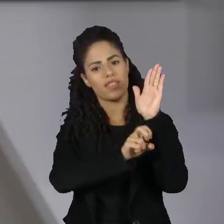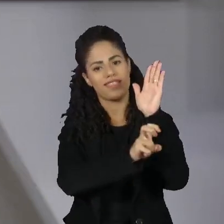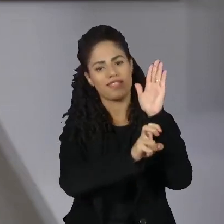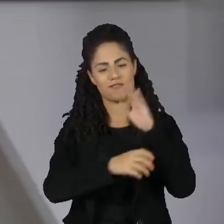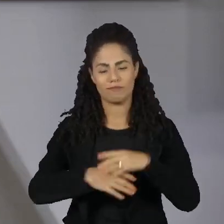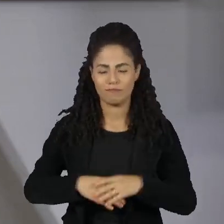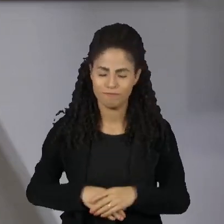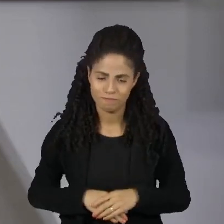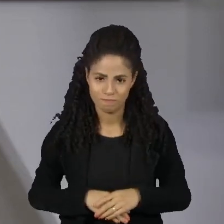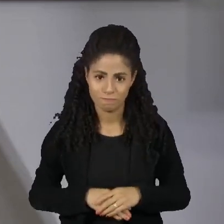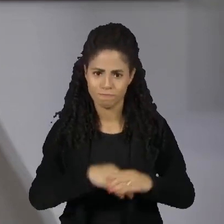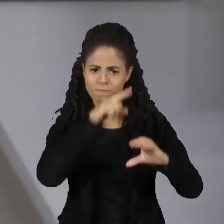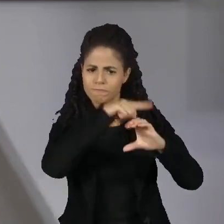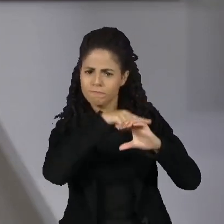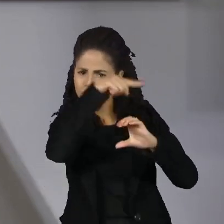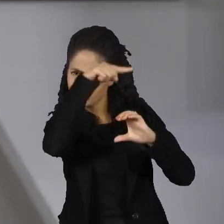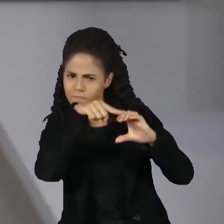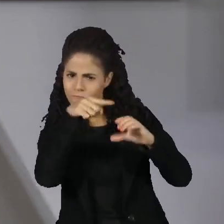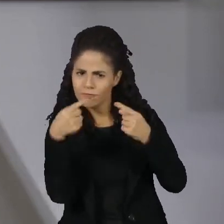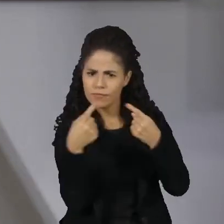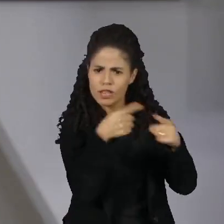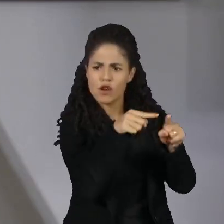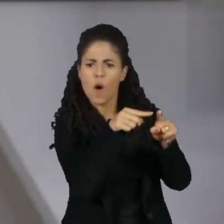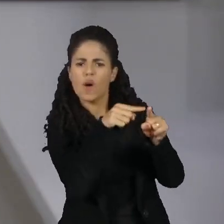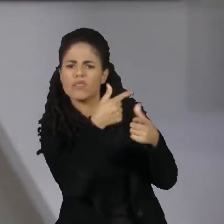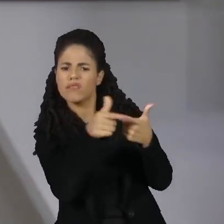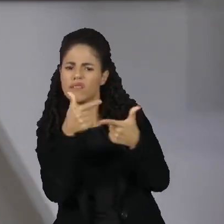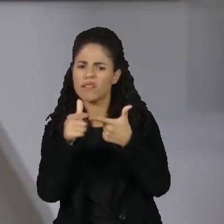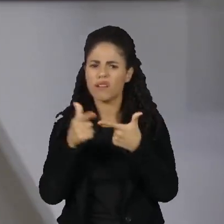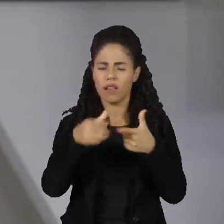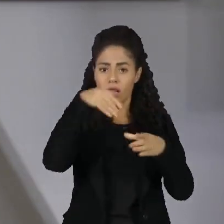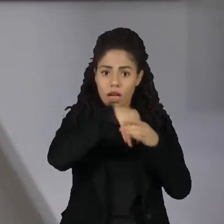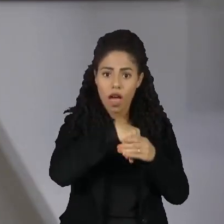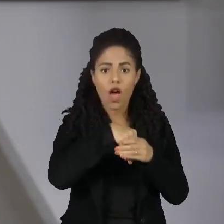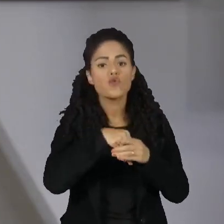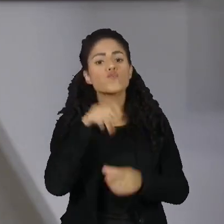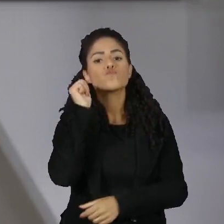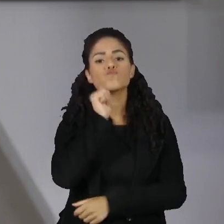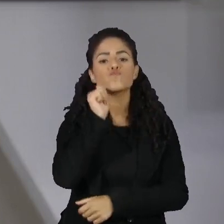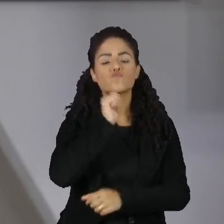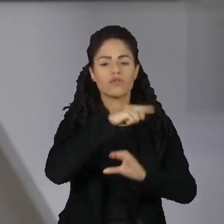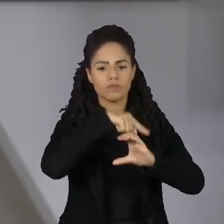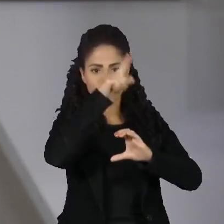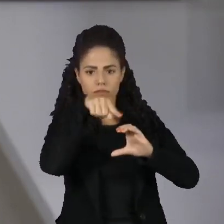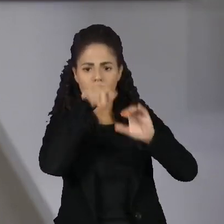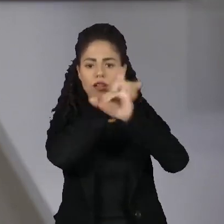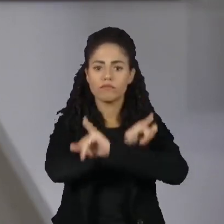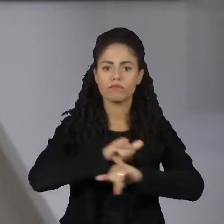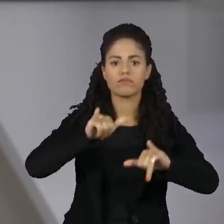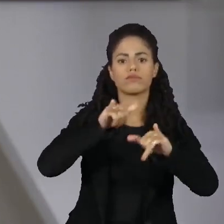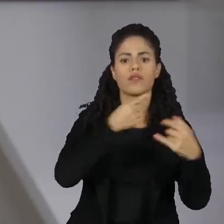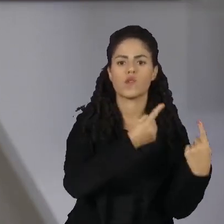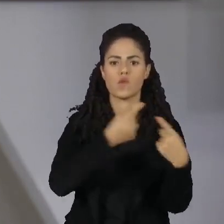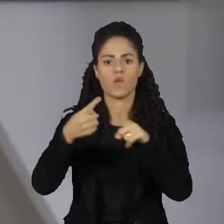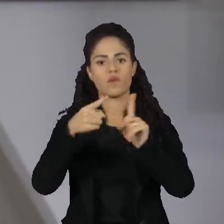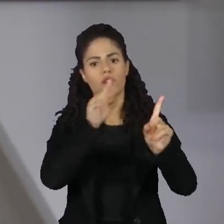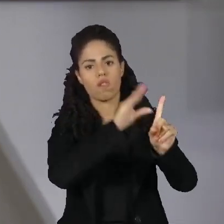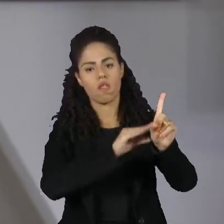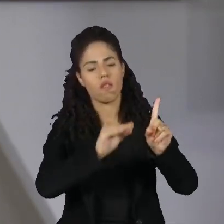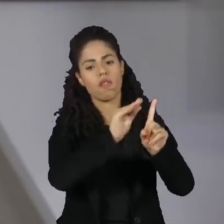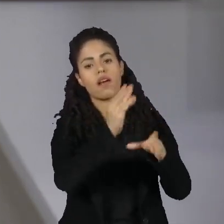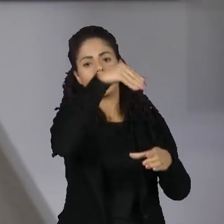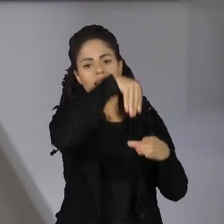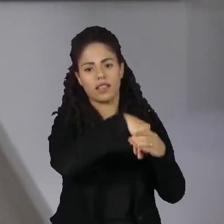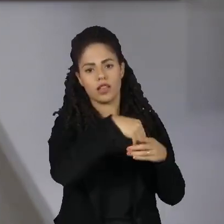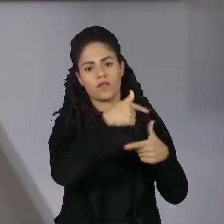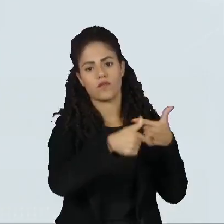A ciência contra o assédio. Cientistas brasileiras lançaram uma campanha nacional contra a cultura do assédio no ambiente